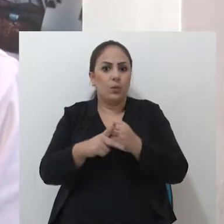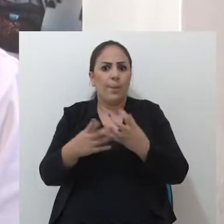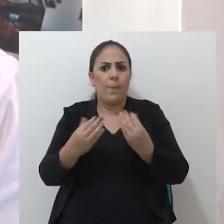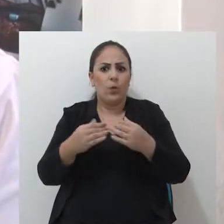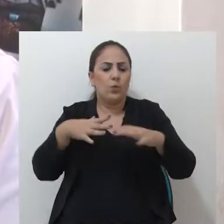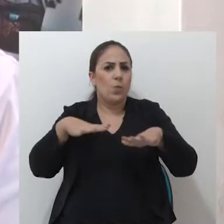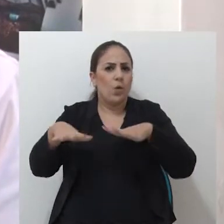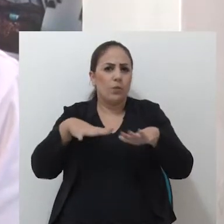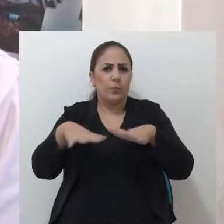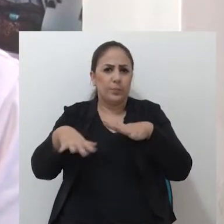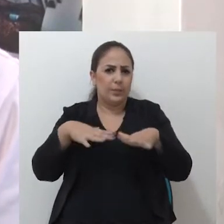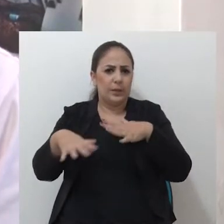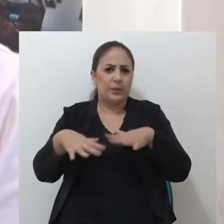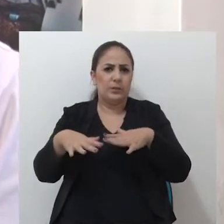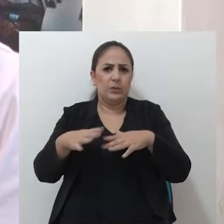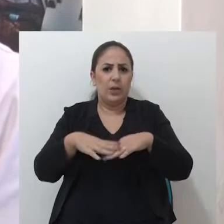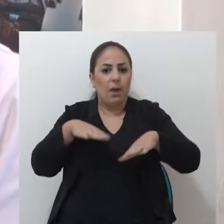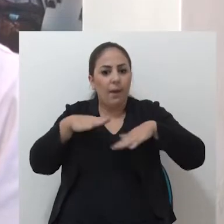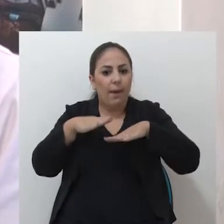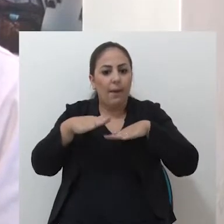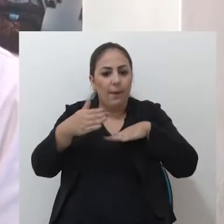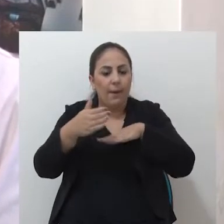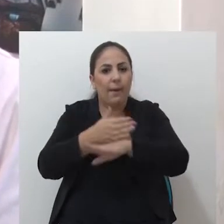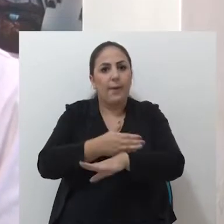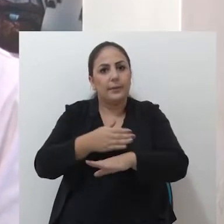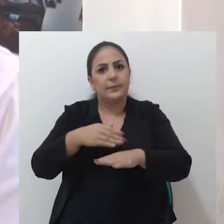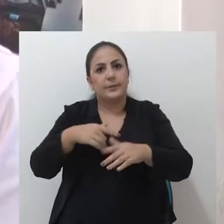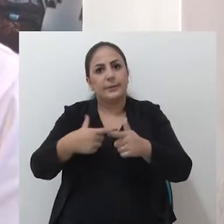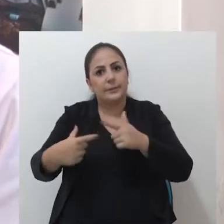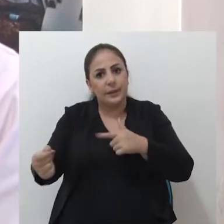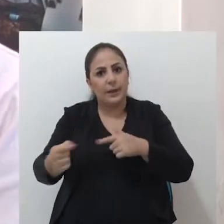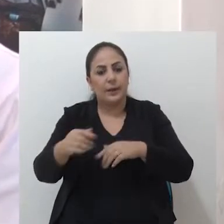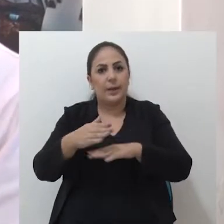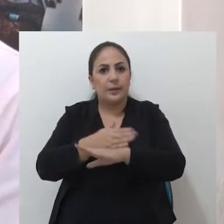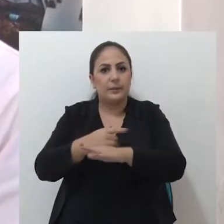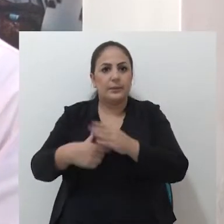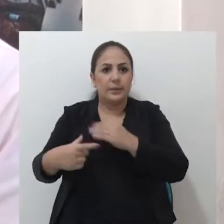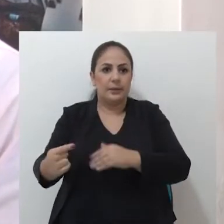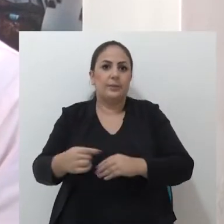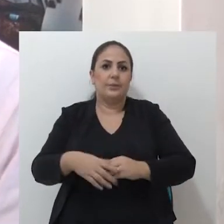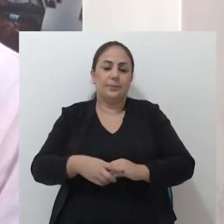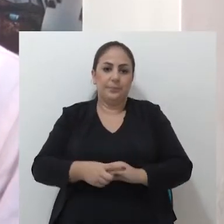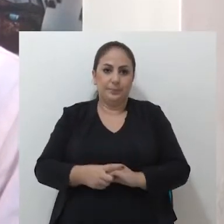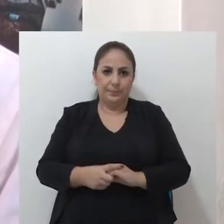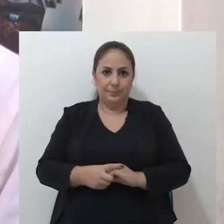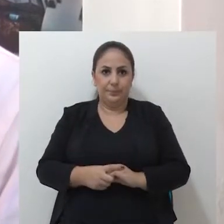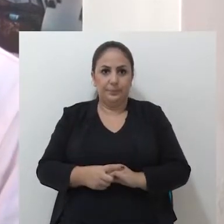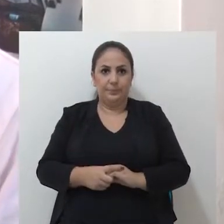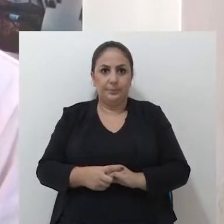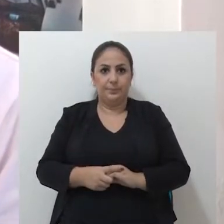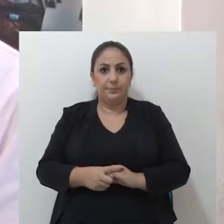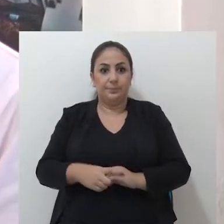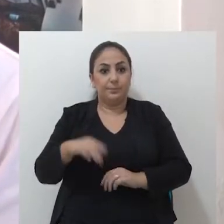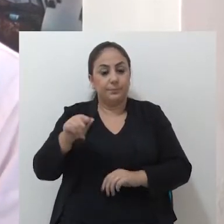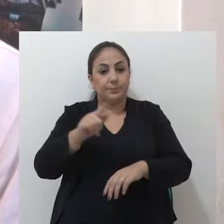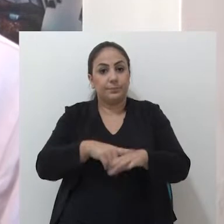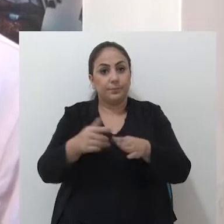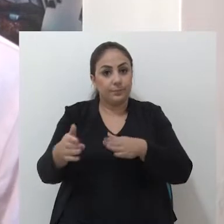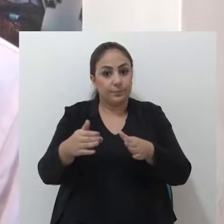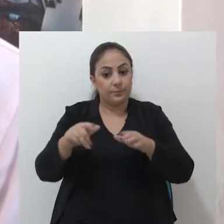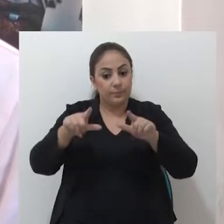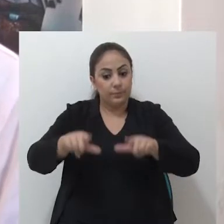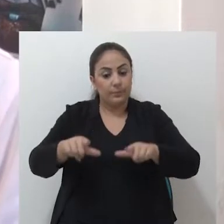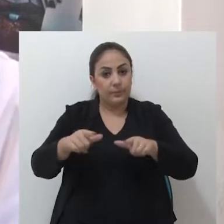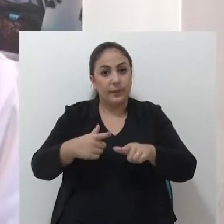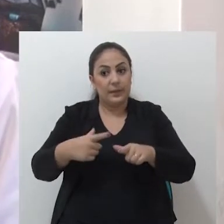Um shopping que tem grande movimento na sua garagem de entrada e saída de veículos, mas ali naquele ponto é de saída dos veículos. Mas justamente